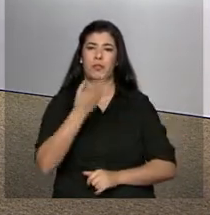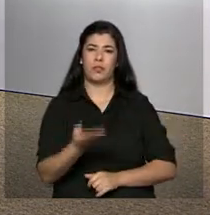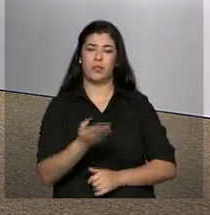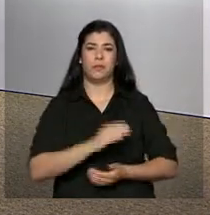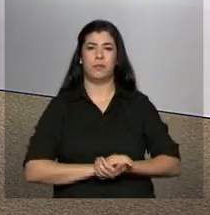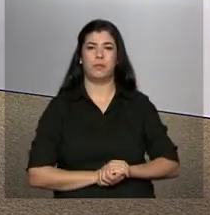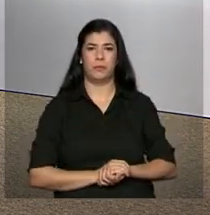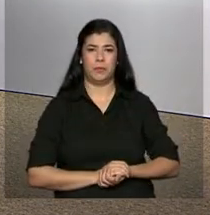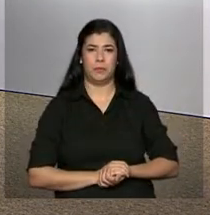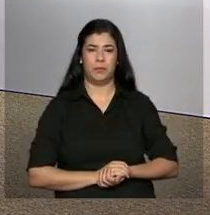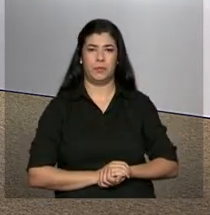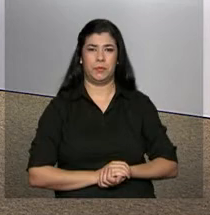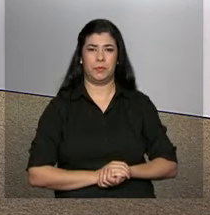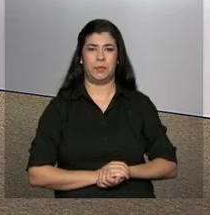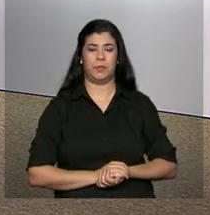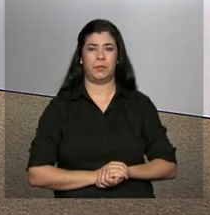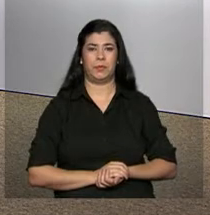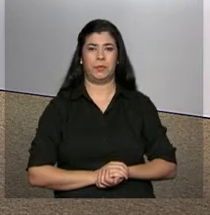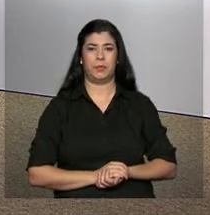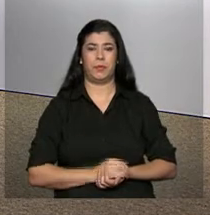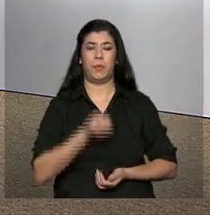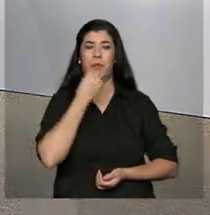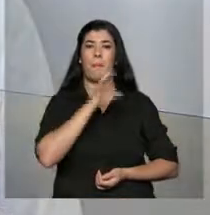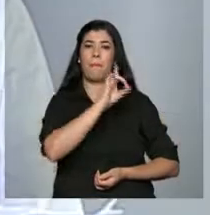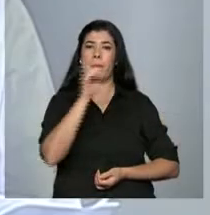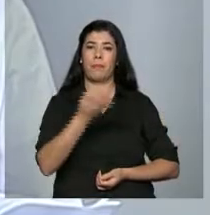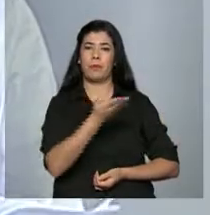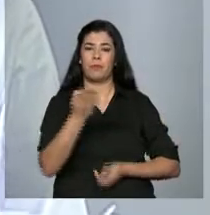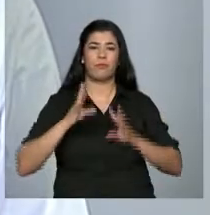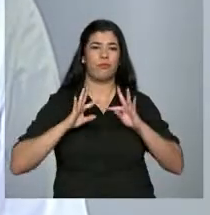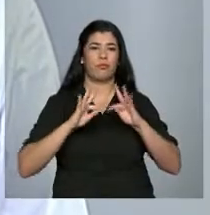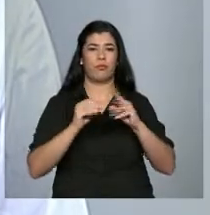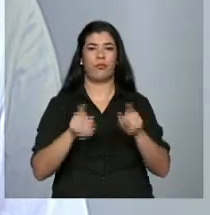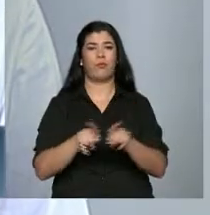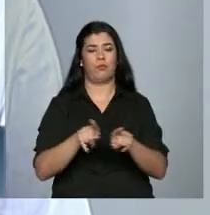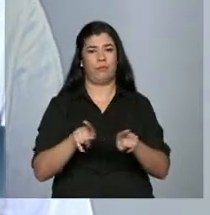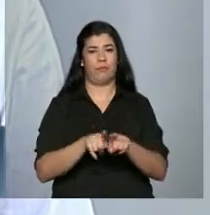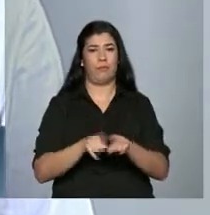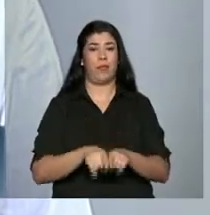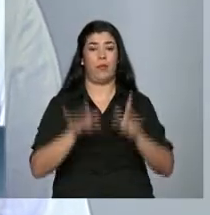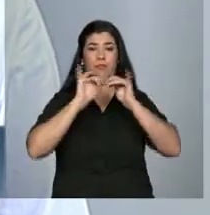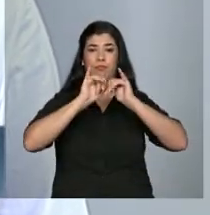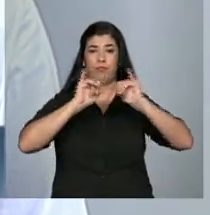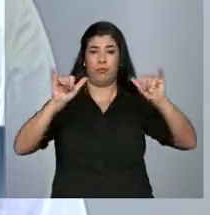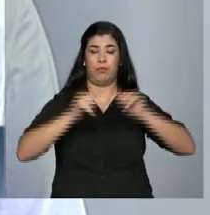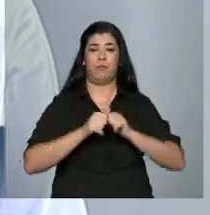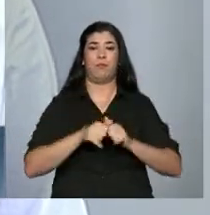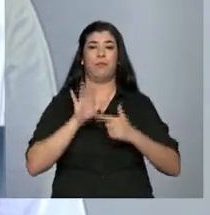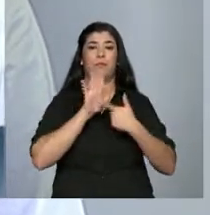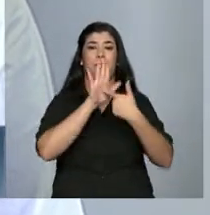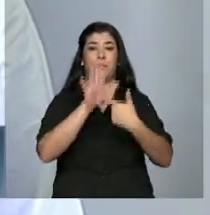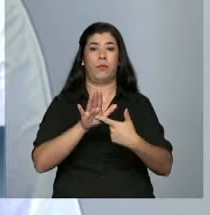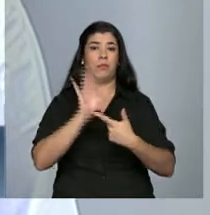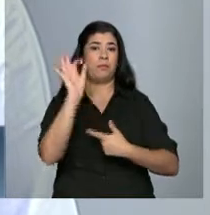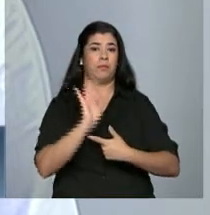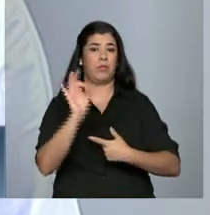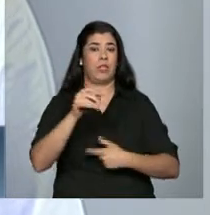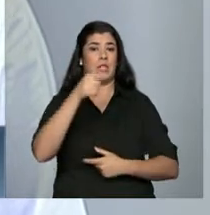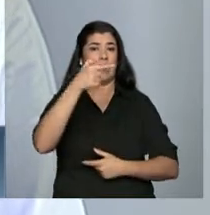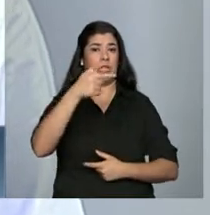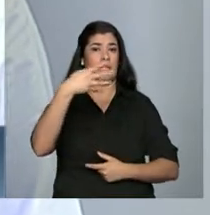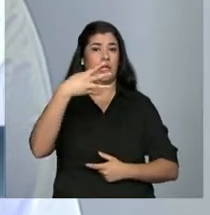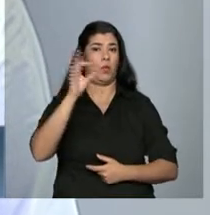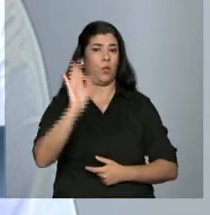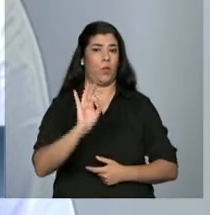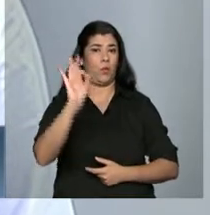Bom dia, Luana. Bom dia, Daniele. Bom dia a todos. A publicação vai mostrar que cresceu em 74%